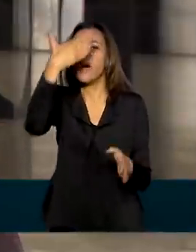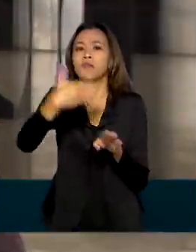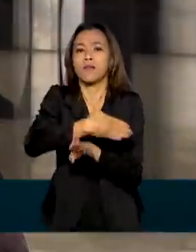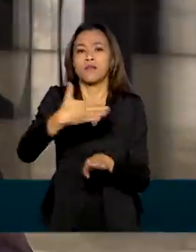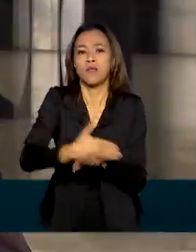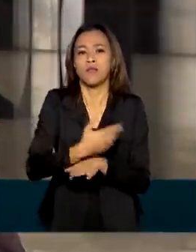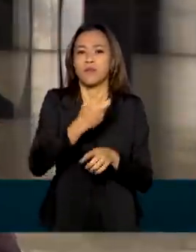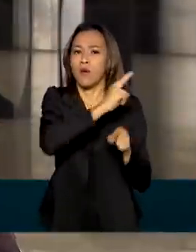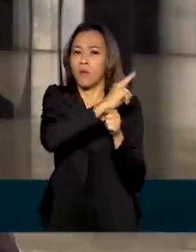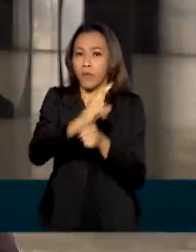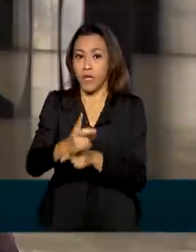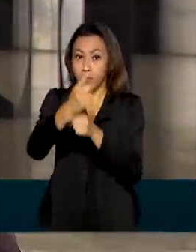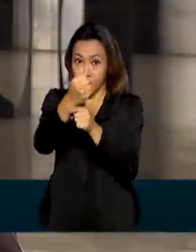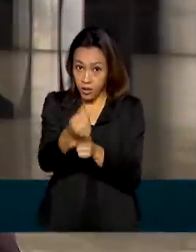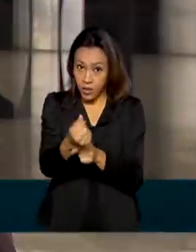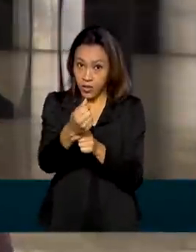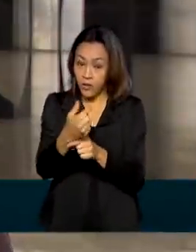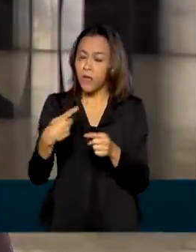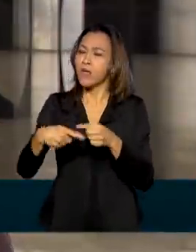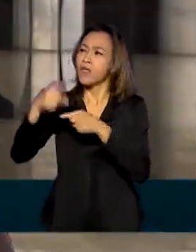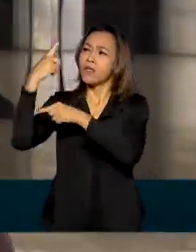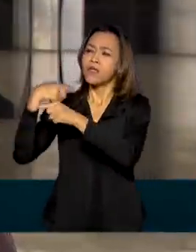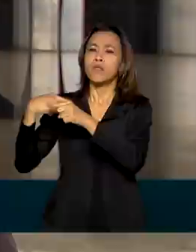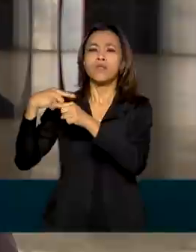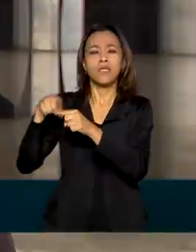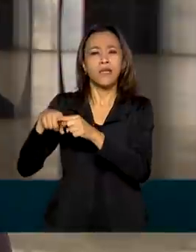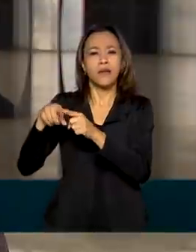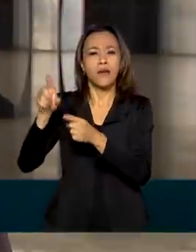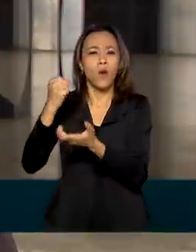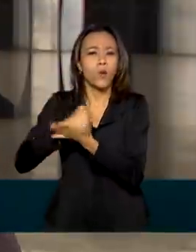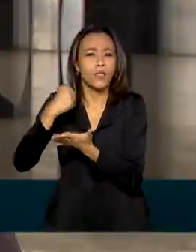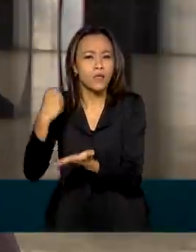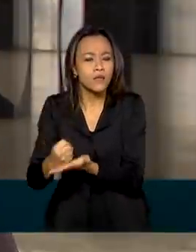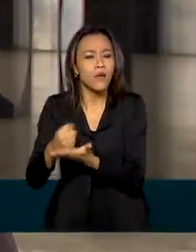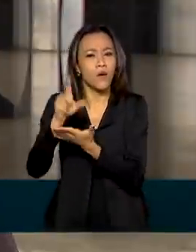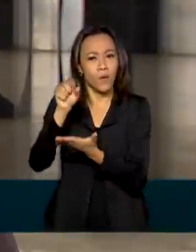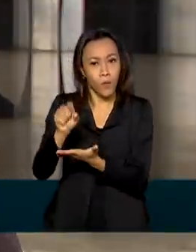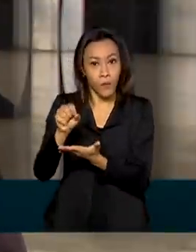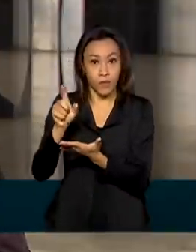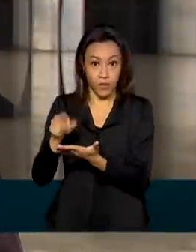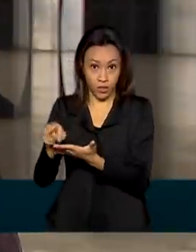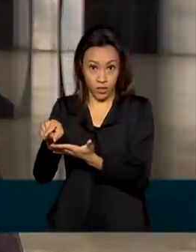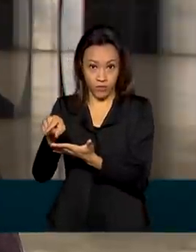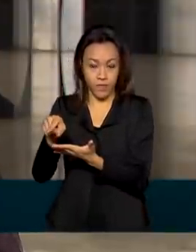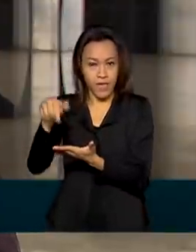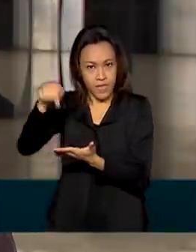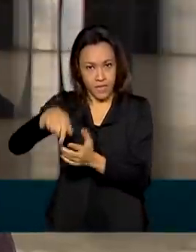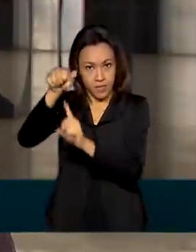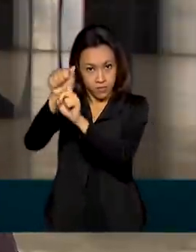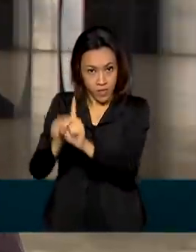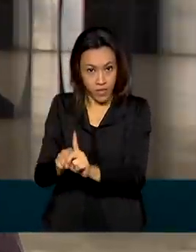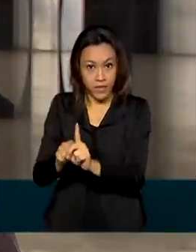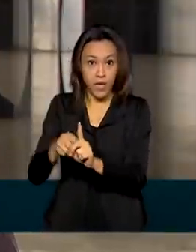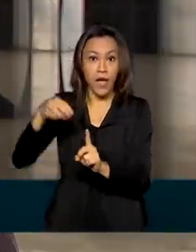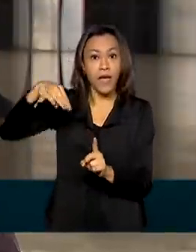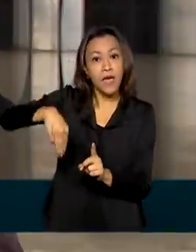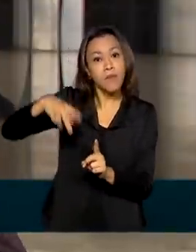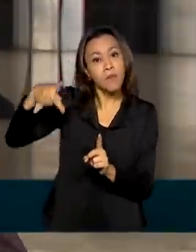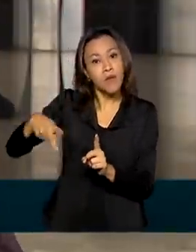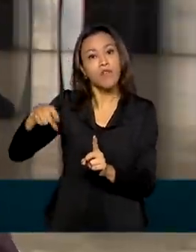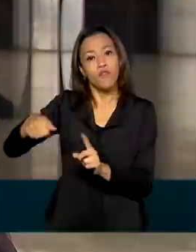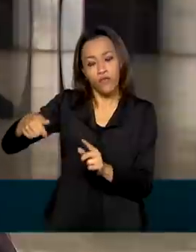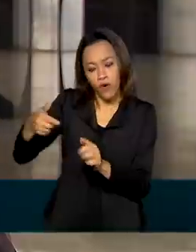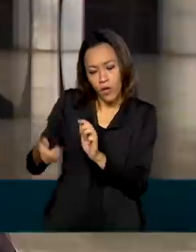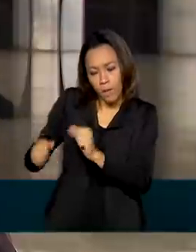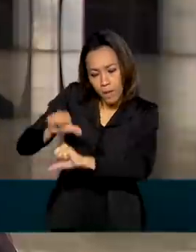medida provisória suspendeu requisitos para a contratação de empréstimos em instituições financeiras. Neste mês, a MP foi atualizada